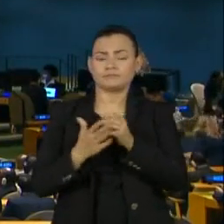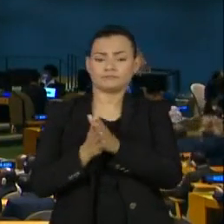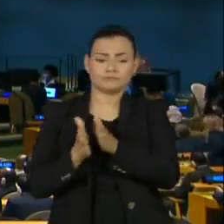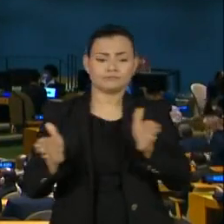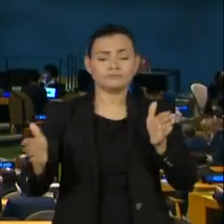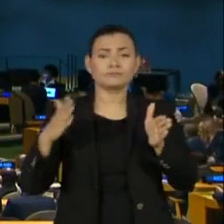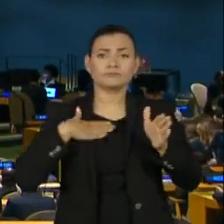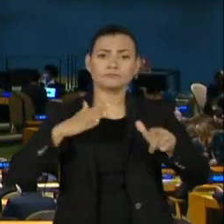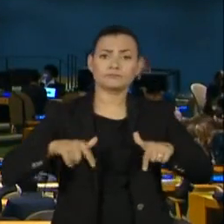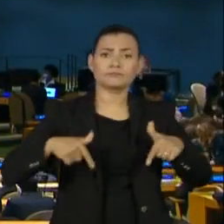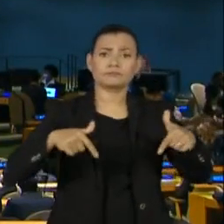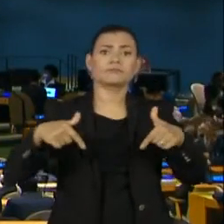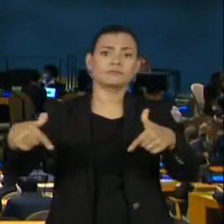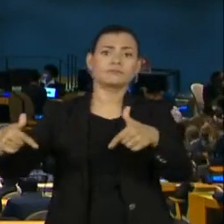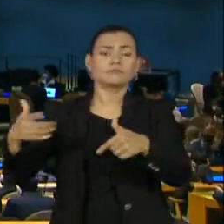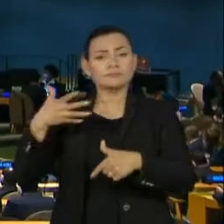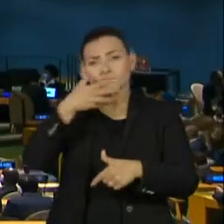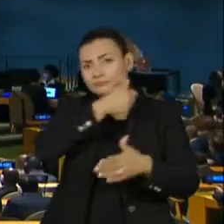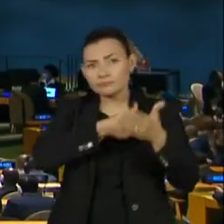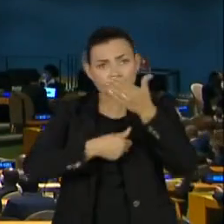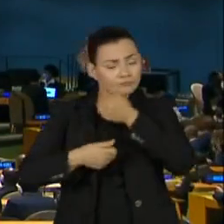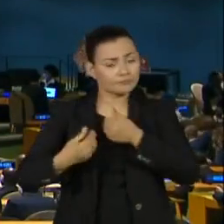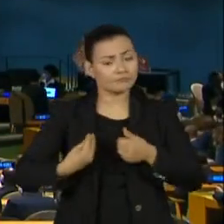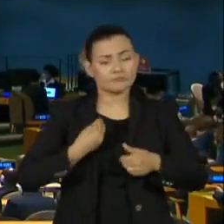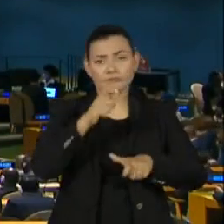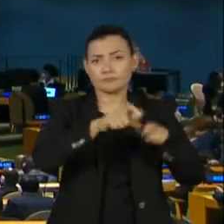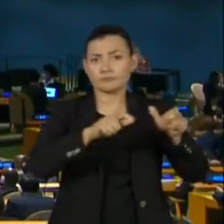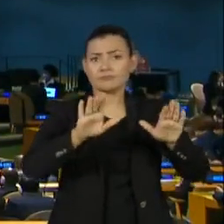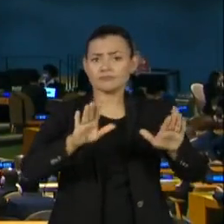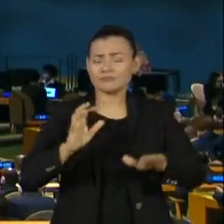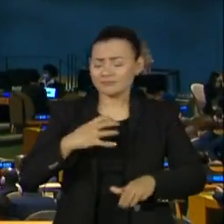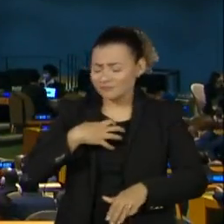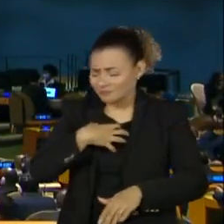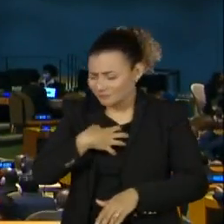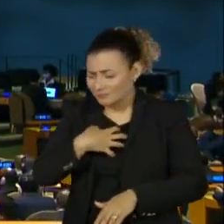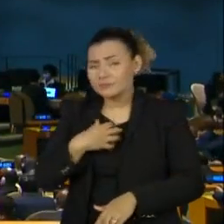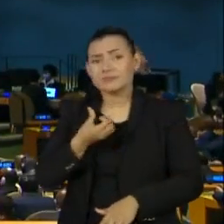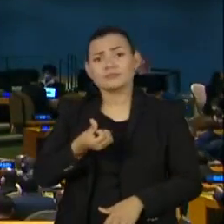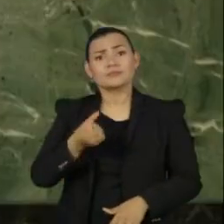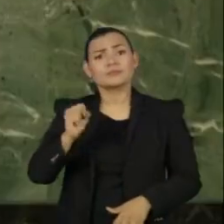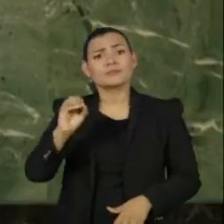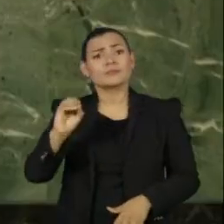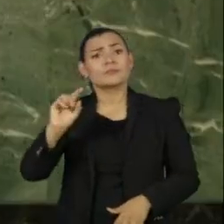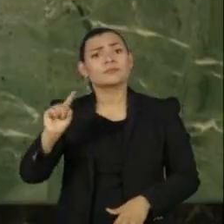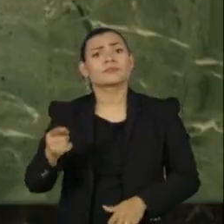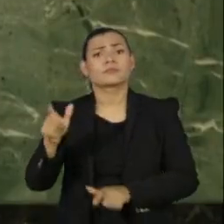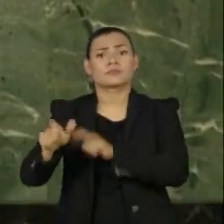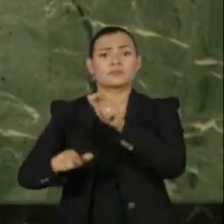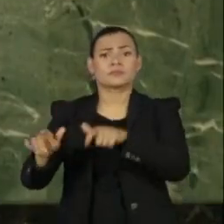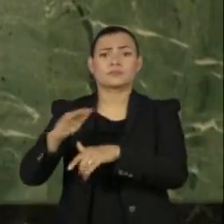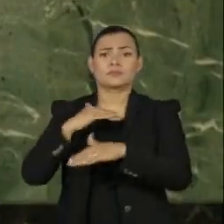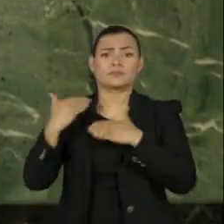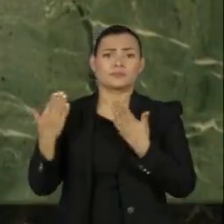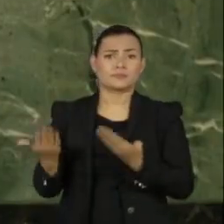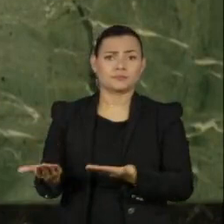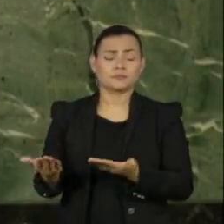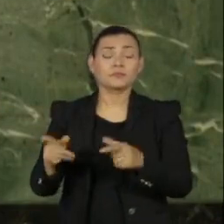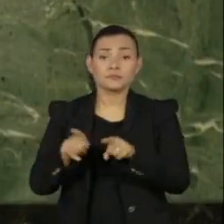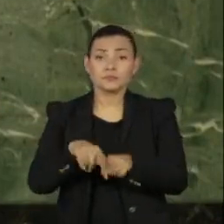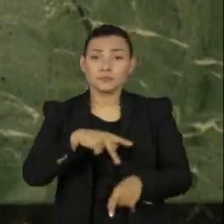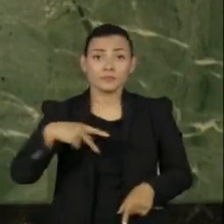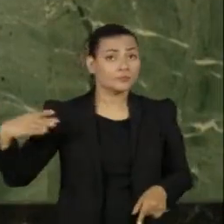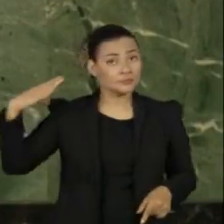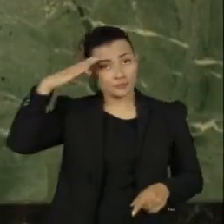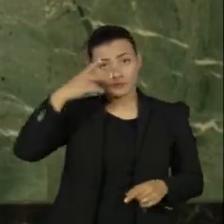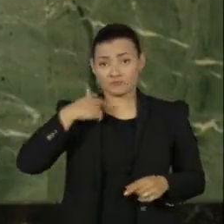para salvar vidas, sem citar e lamentar a morte de mais de 680 mil pessoas. Bolsonaro também não admitiu ter se